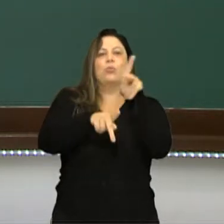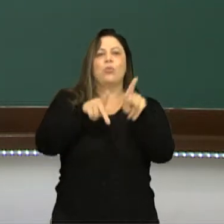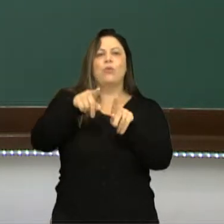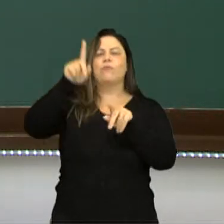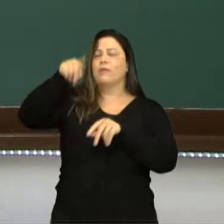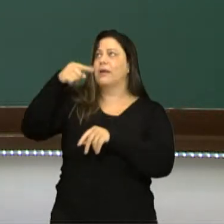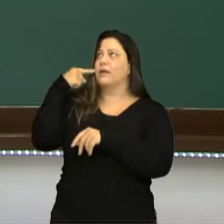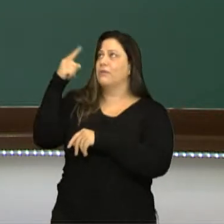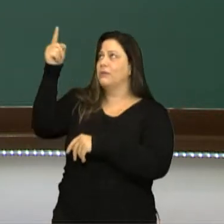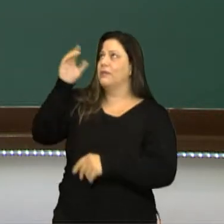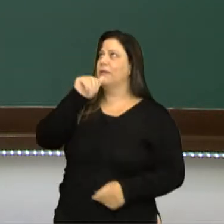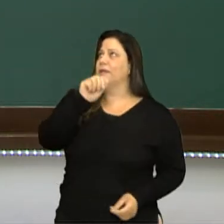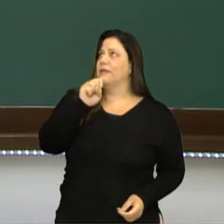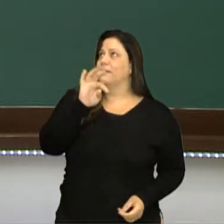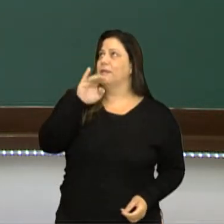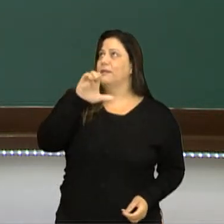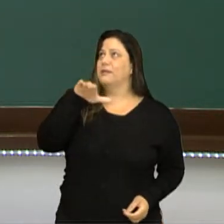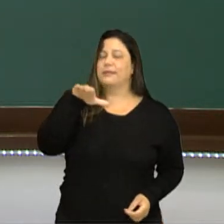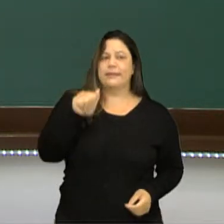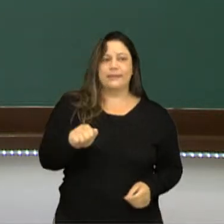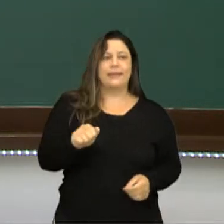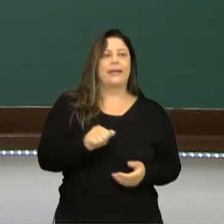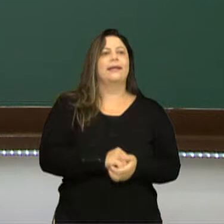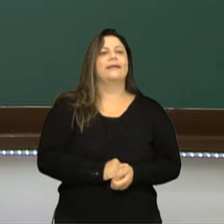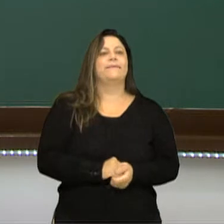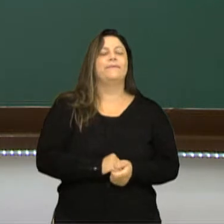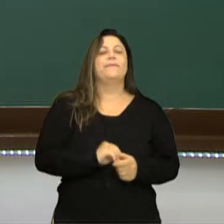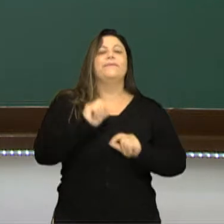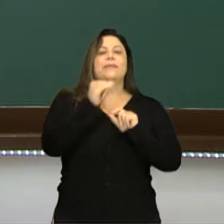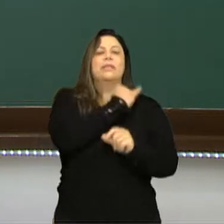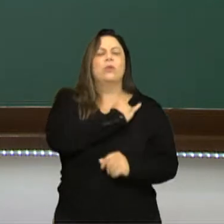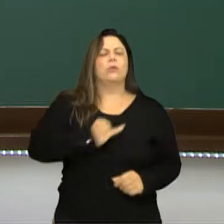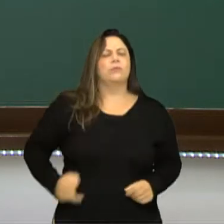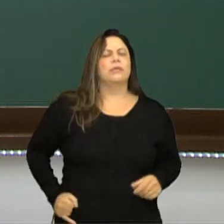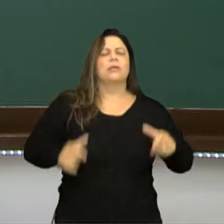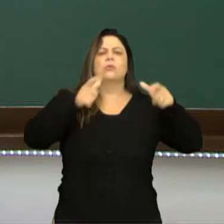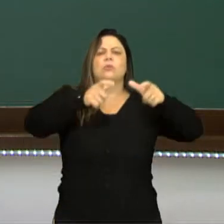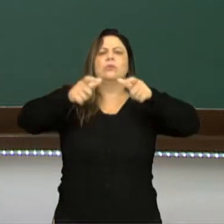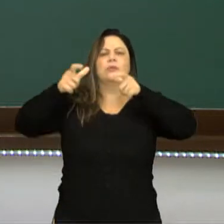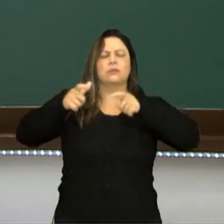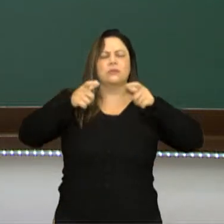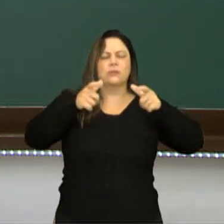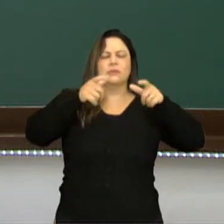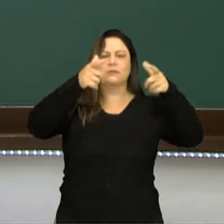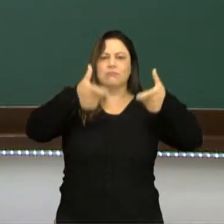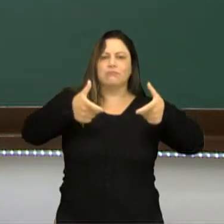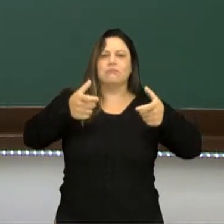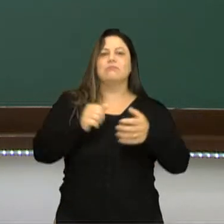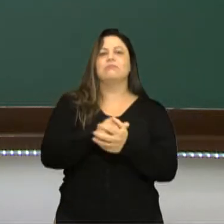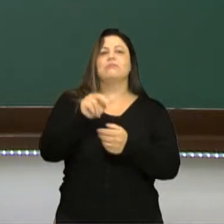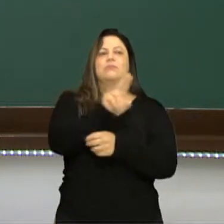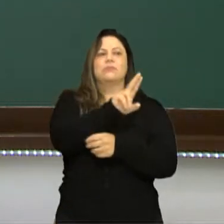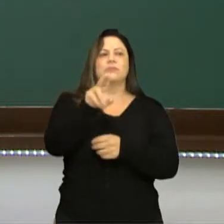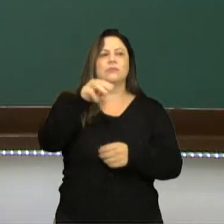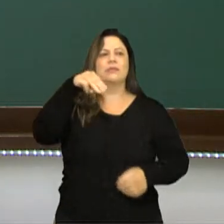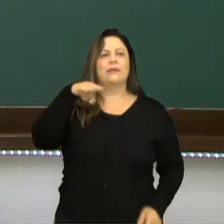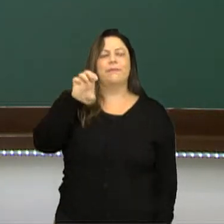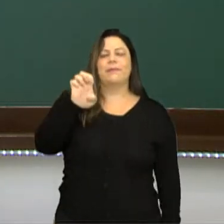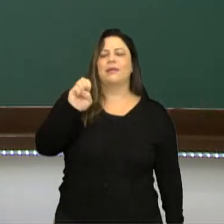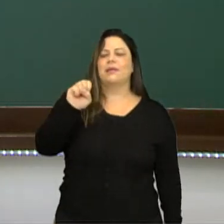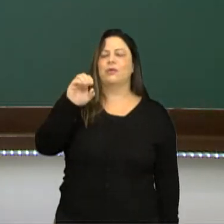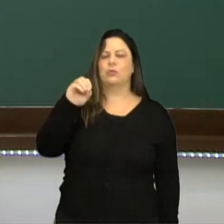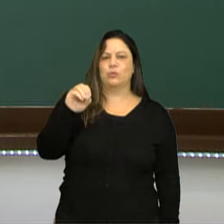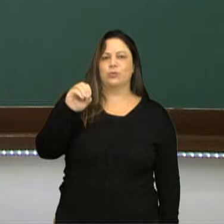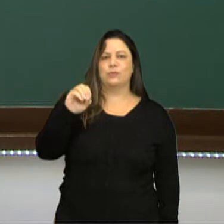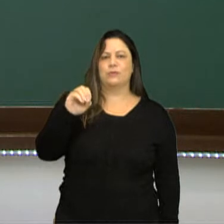aztecas, né? O Império Azteca, e aqui a localização do Império Azteca, numa região chamada de Mesoamérica, né?